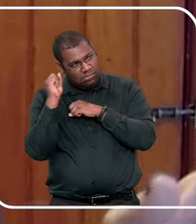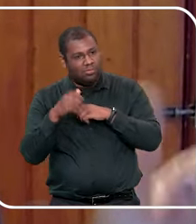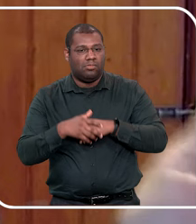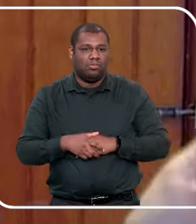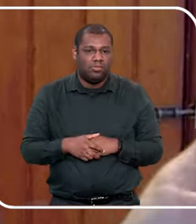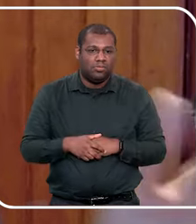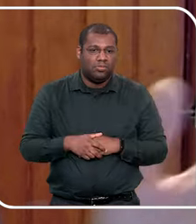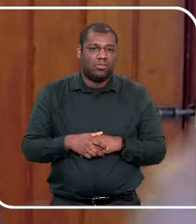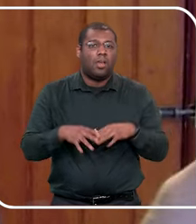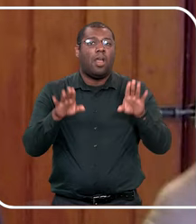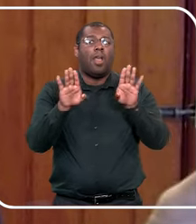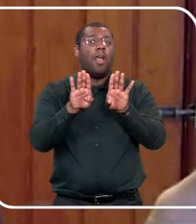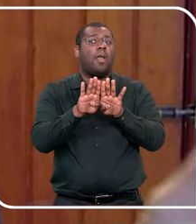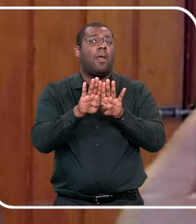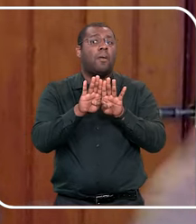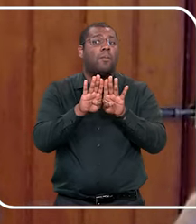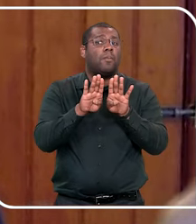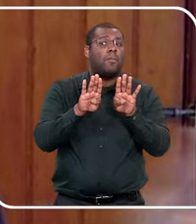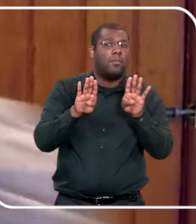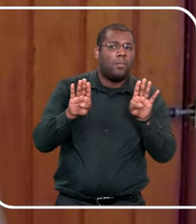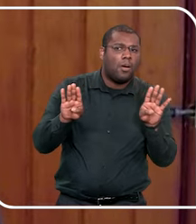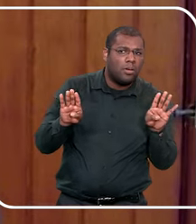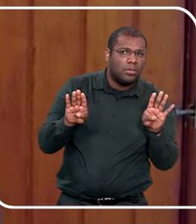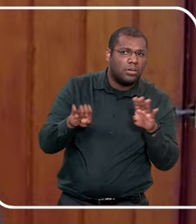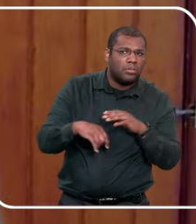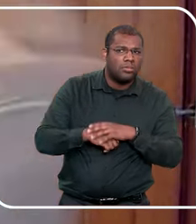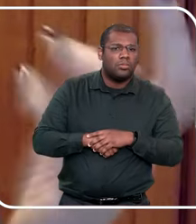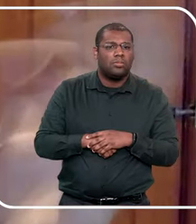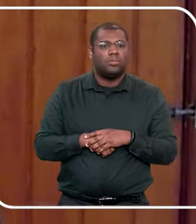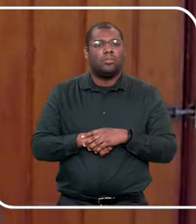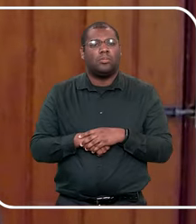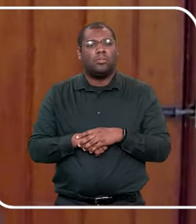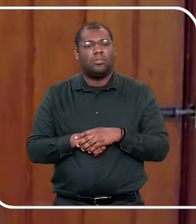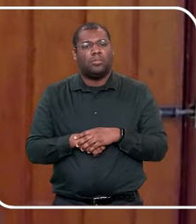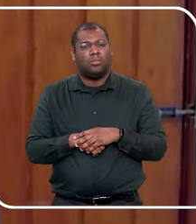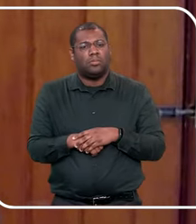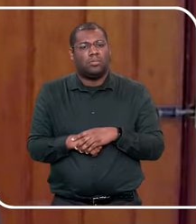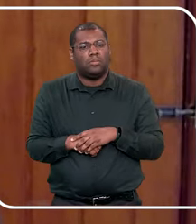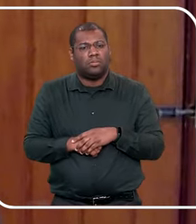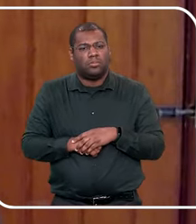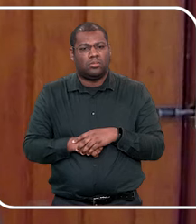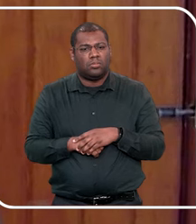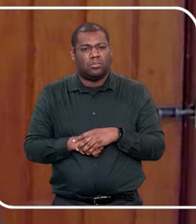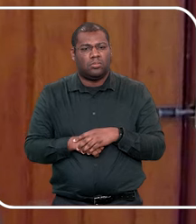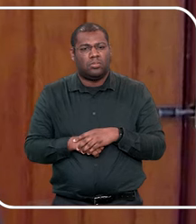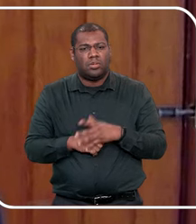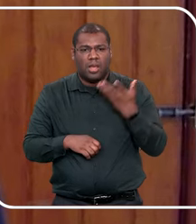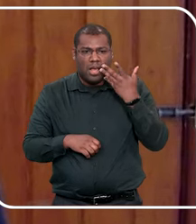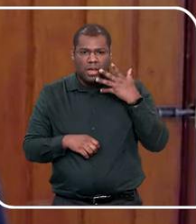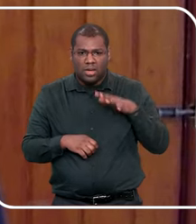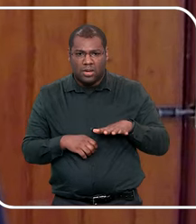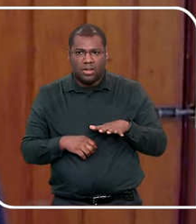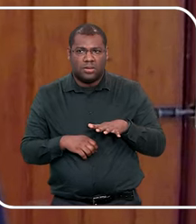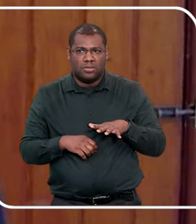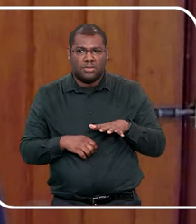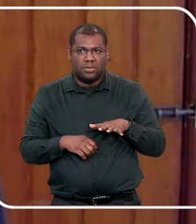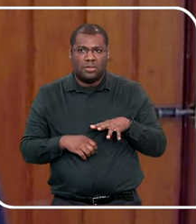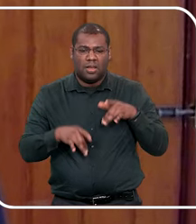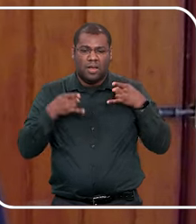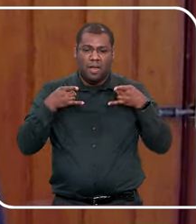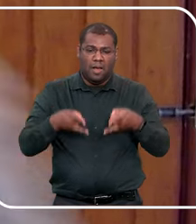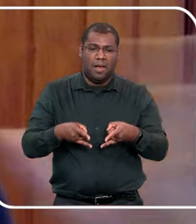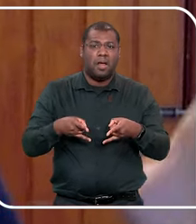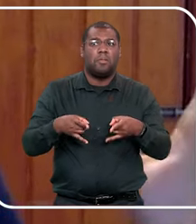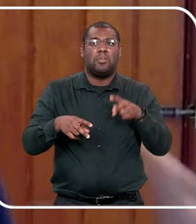pra olhar, se tava tudo bem, os irmãos, né, tudo, o irmão tossindo, escorrendo o nariz, e ela